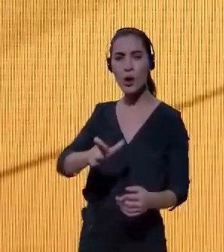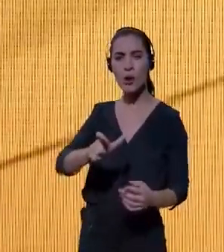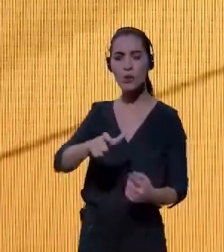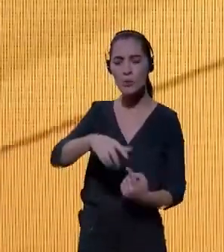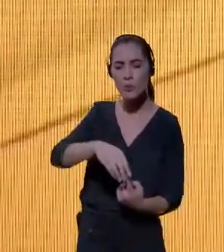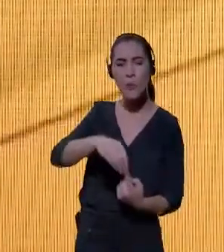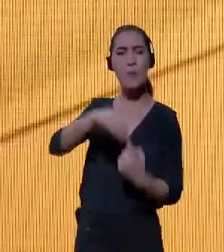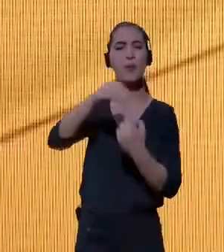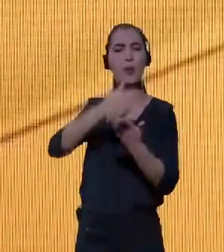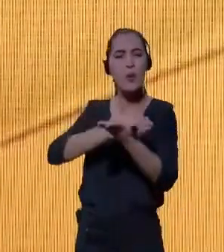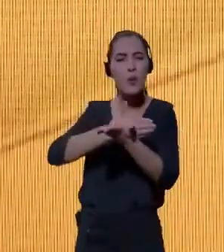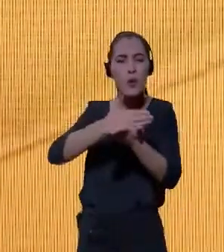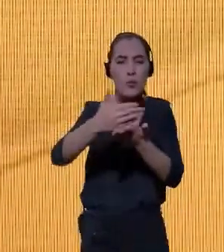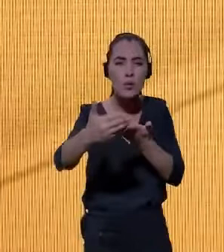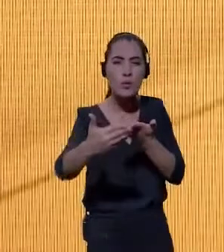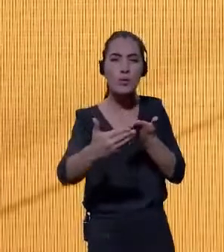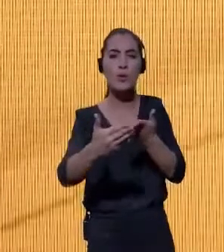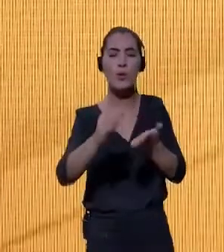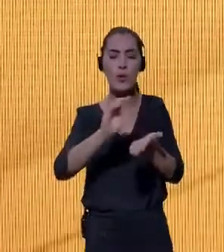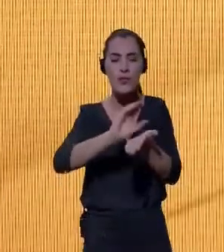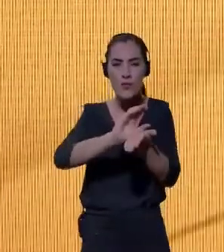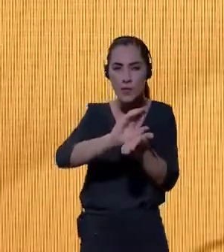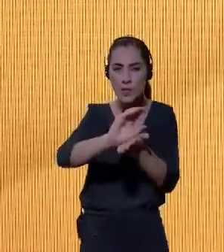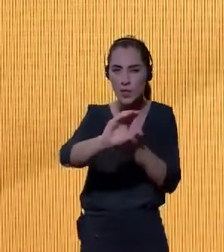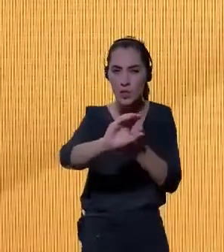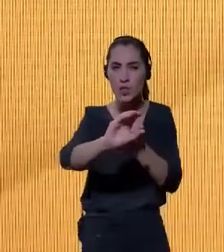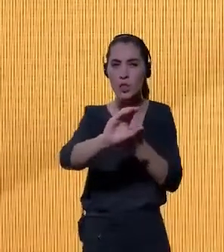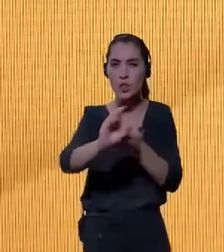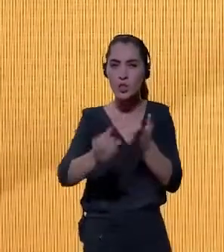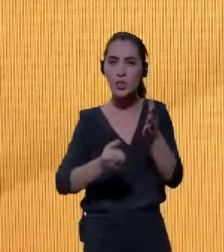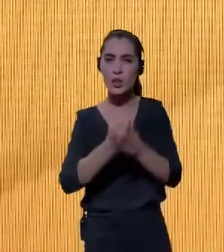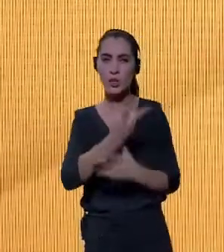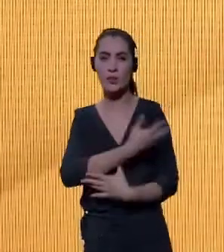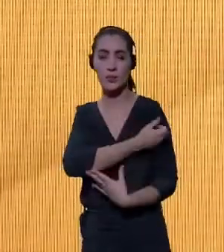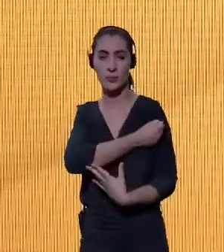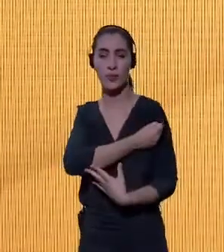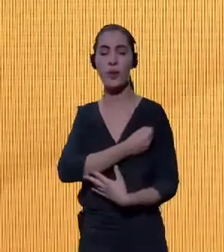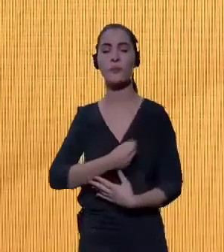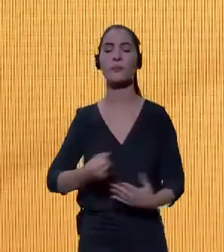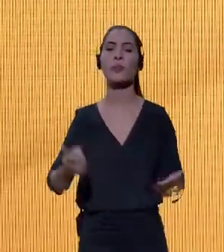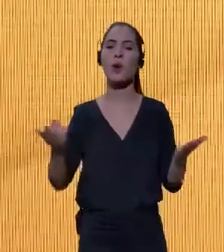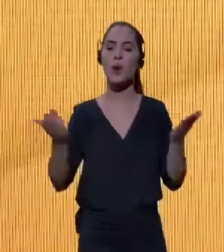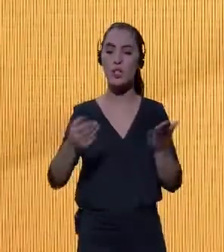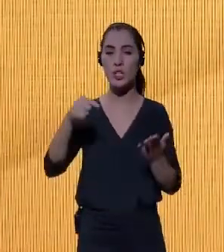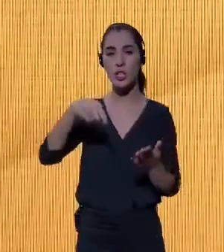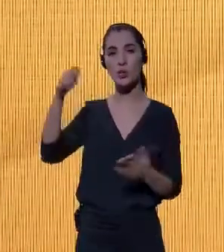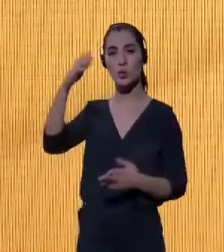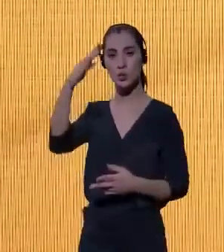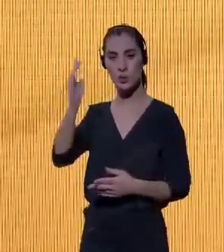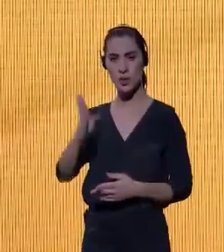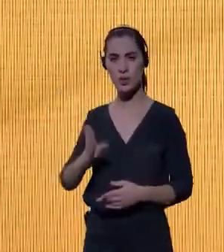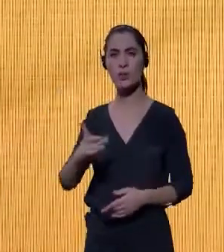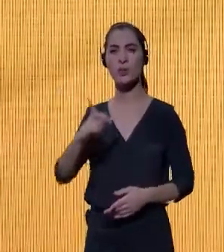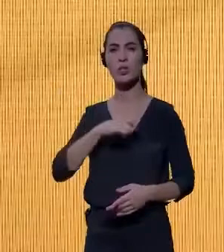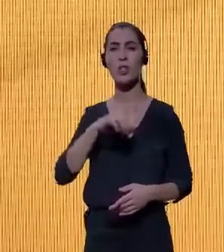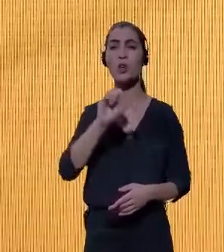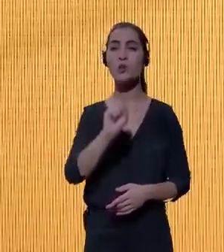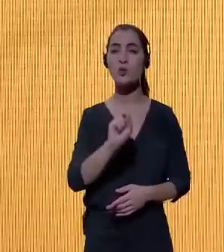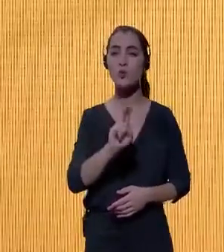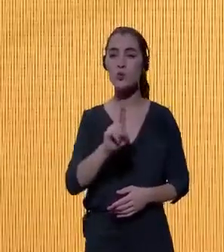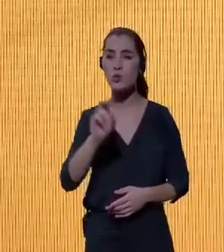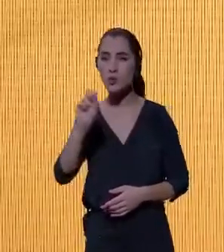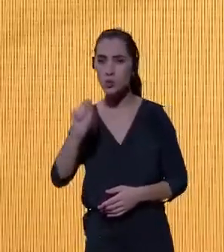criação da saúde. No Brasil, nós temos um sistema único de saúde constituído sob as premissas da universalidade e